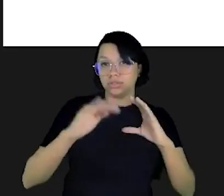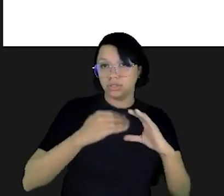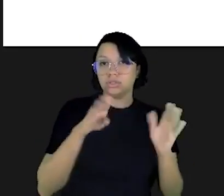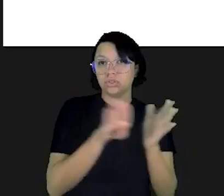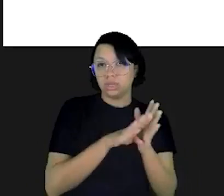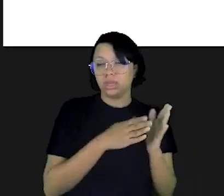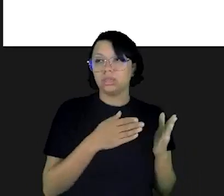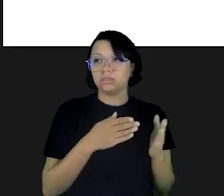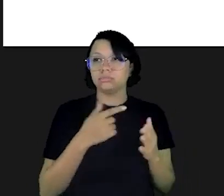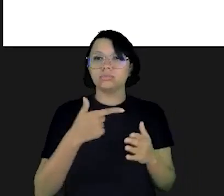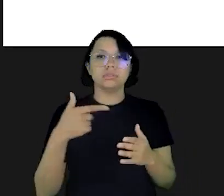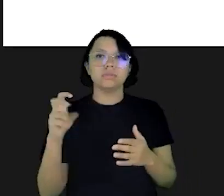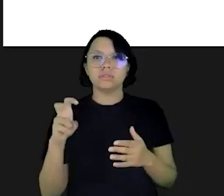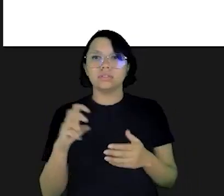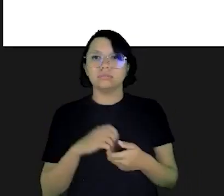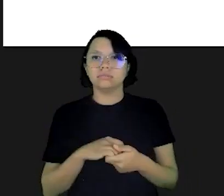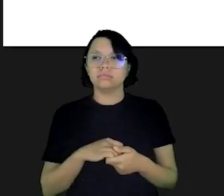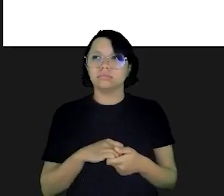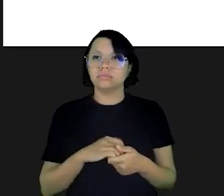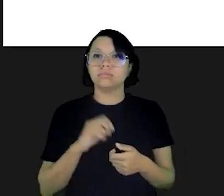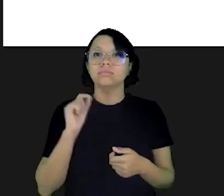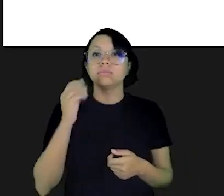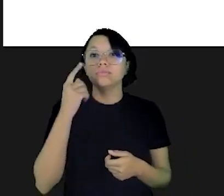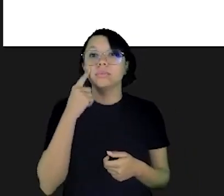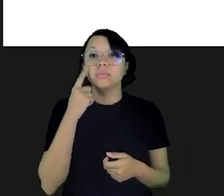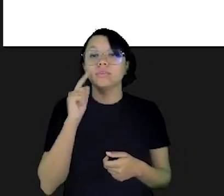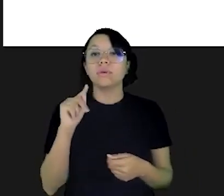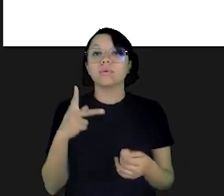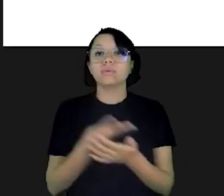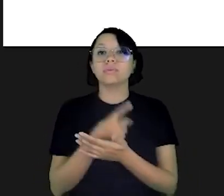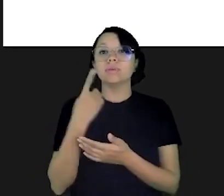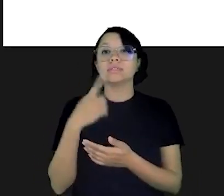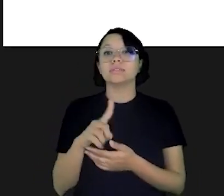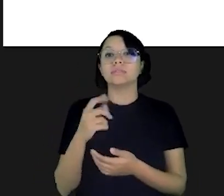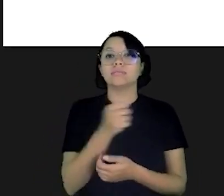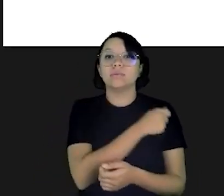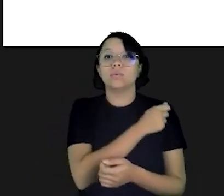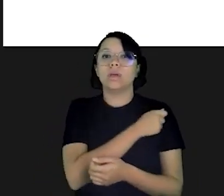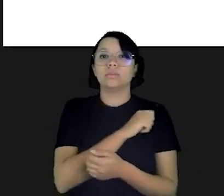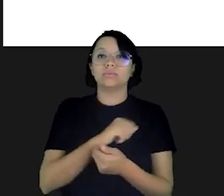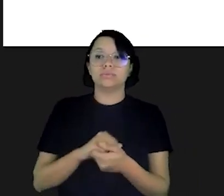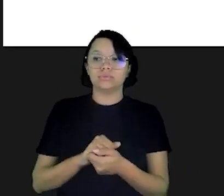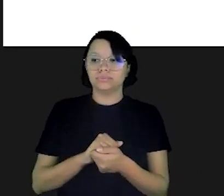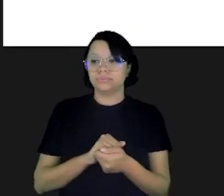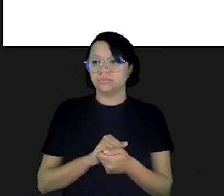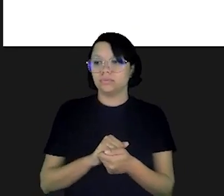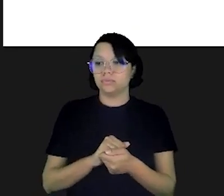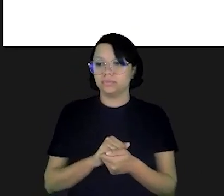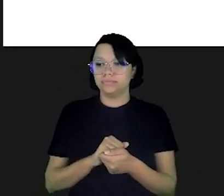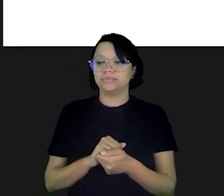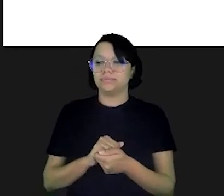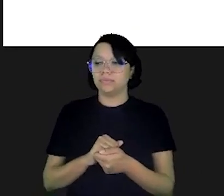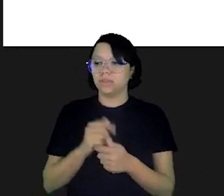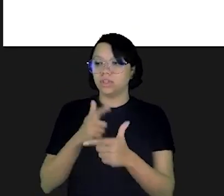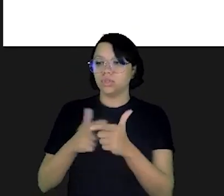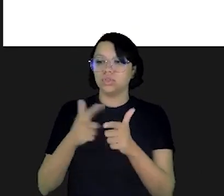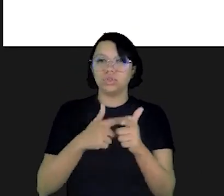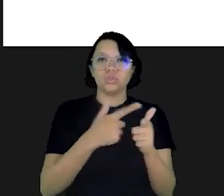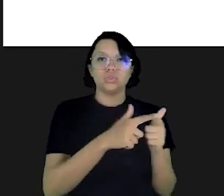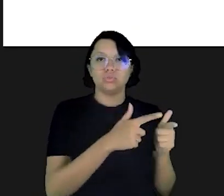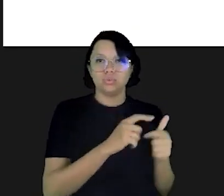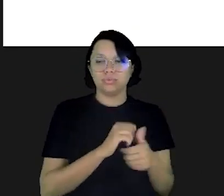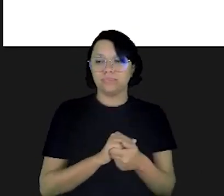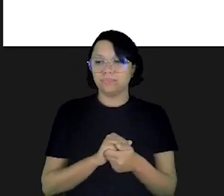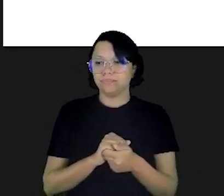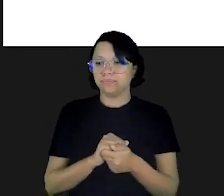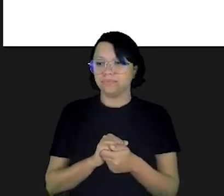mais impressa por R$225 opa vamos ver o que aconteceu com esses mil alunos para quem o Dan Ariely